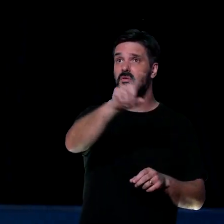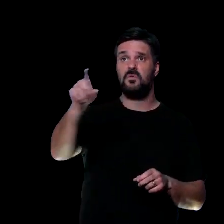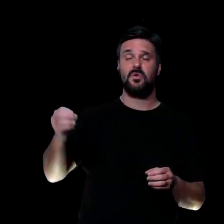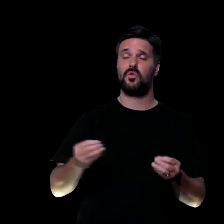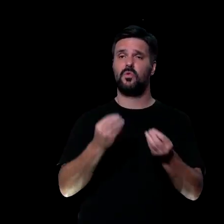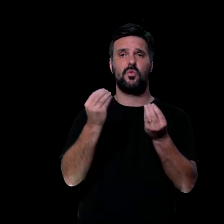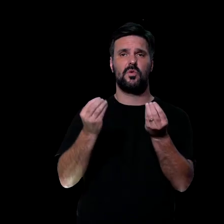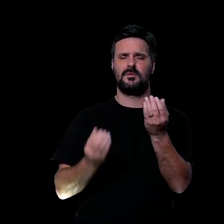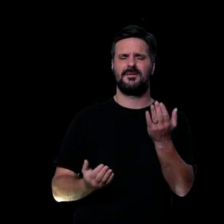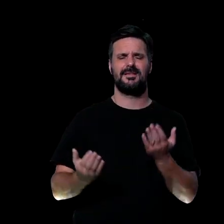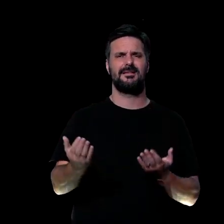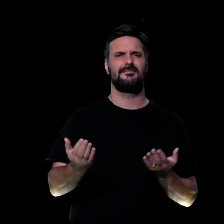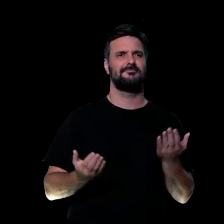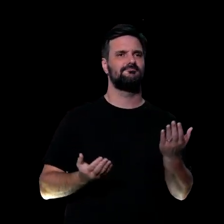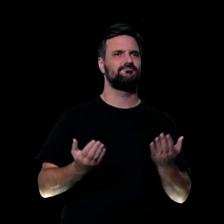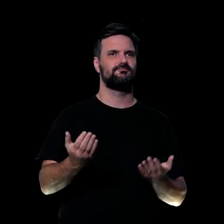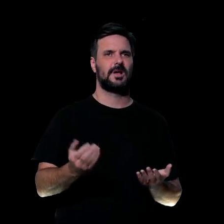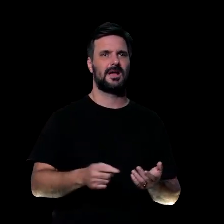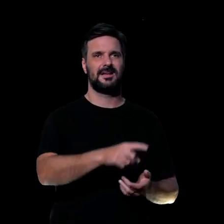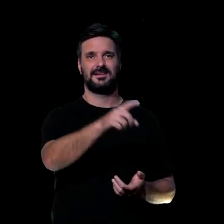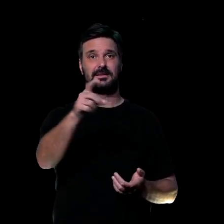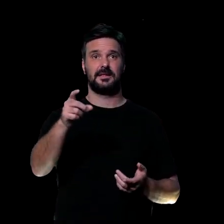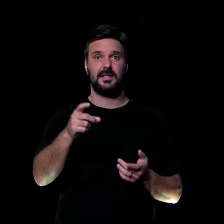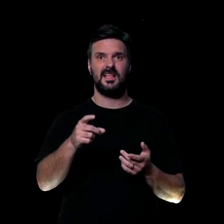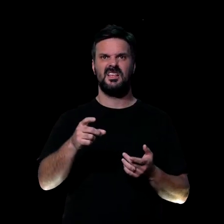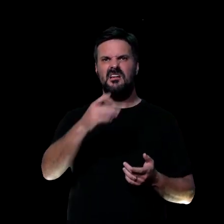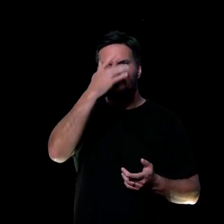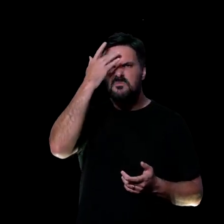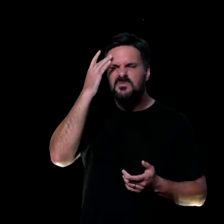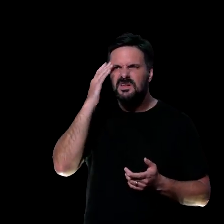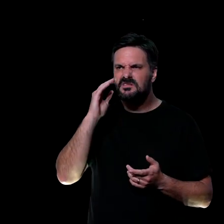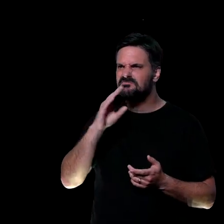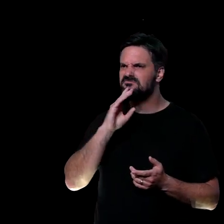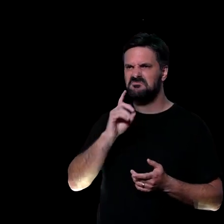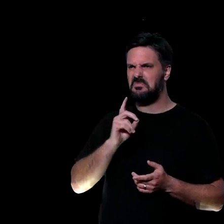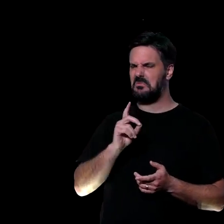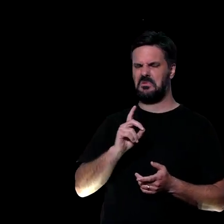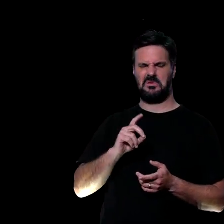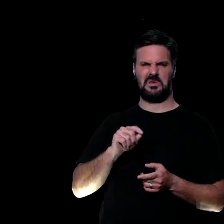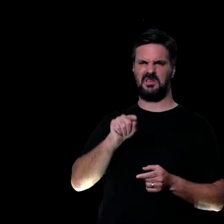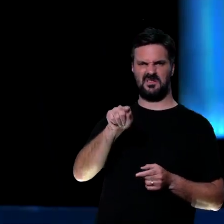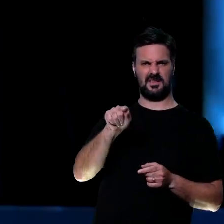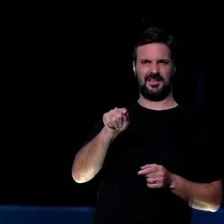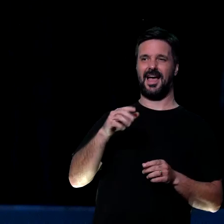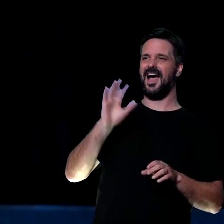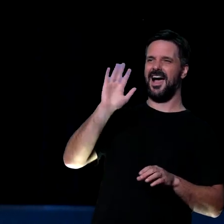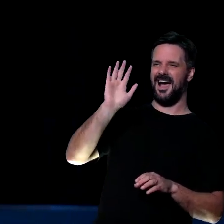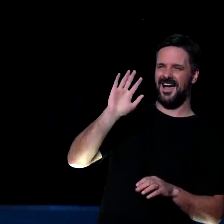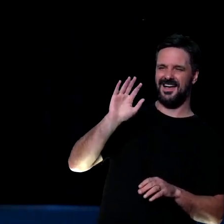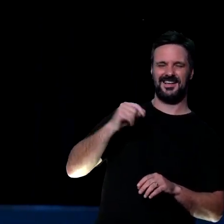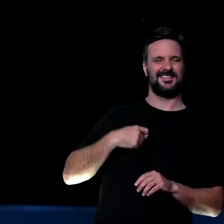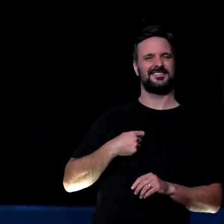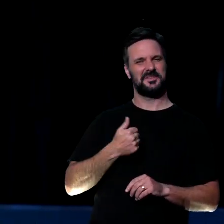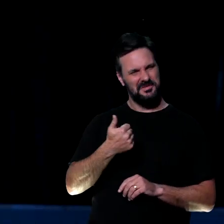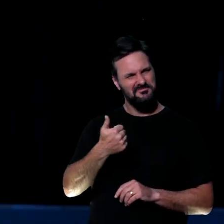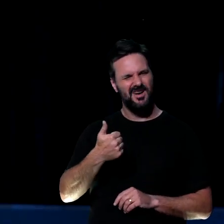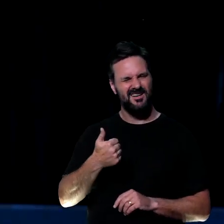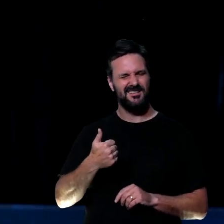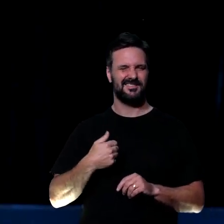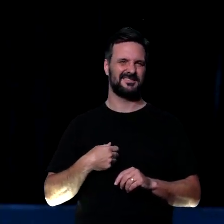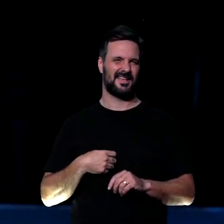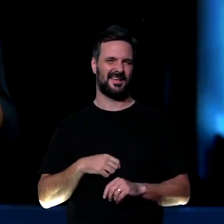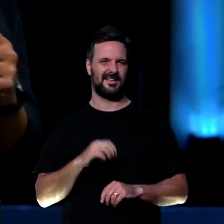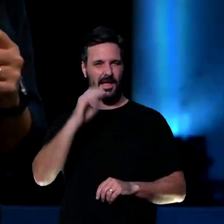serviço para você, e as pessoas que você vê lá, você não conhece direito. Às vezes você encontra uns conhecidos, dá um oi, assim, só. Curitibã,